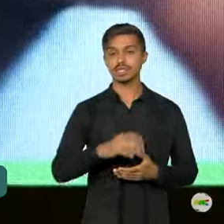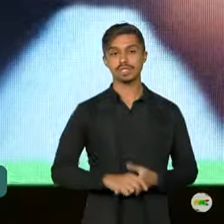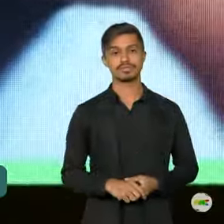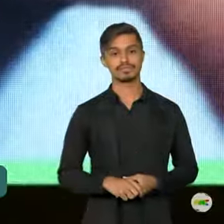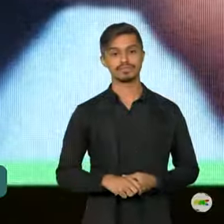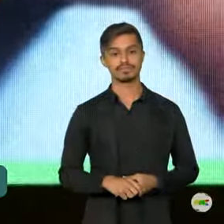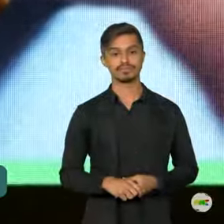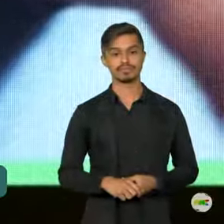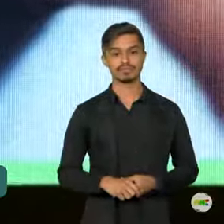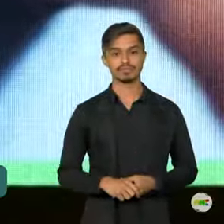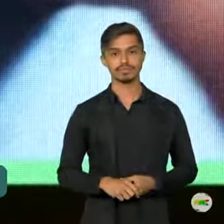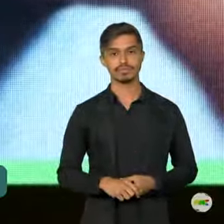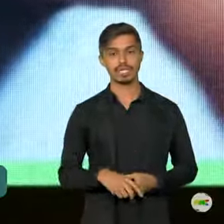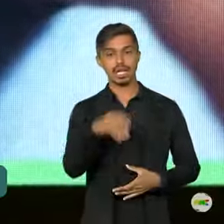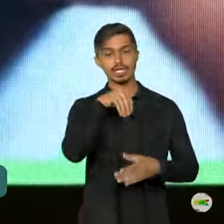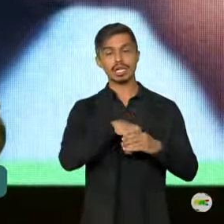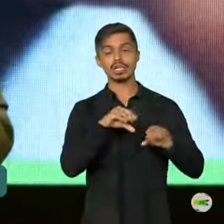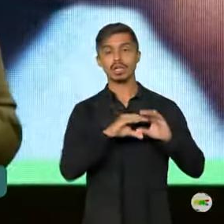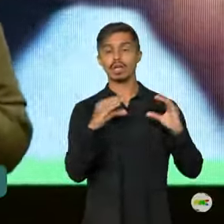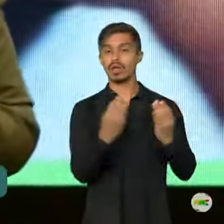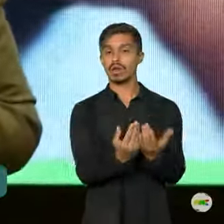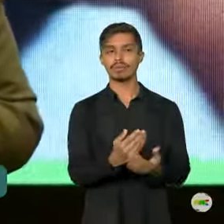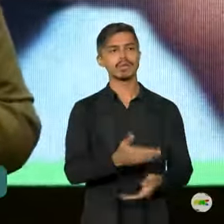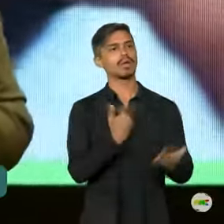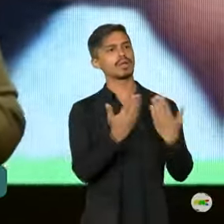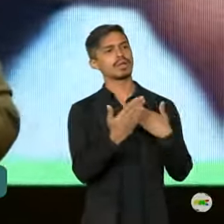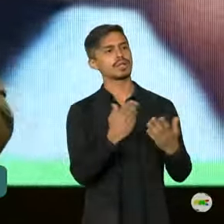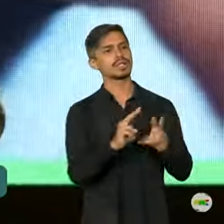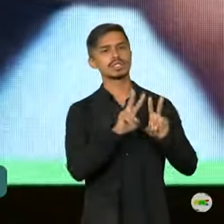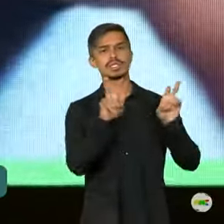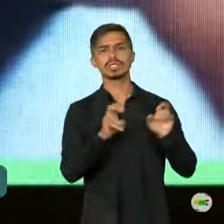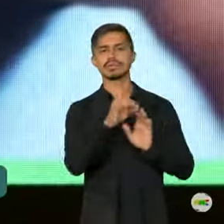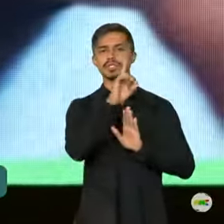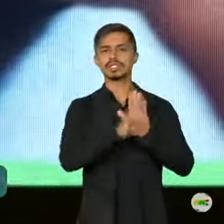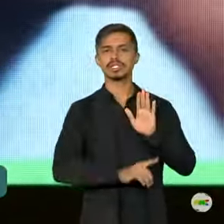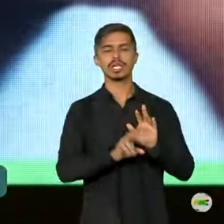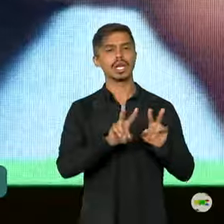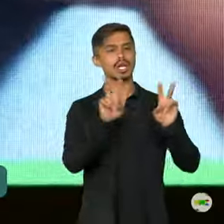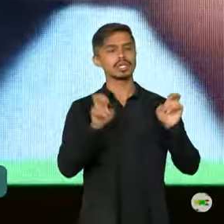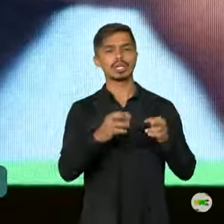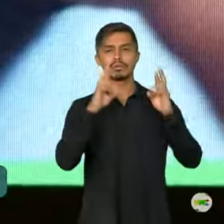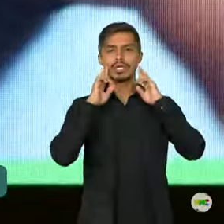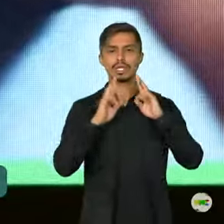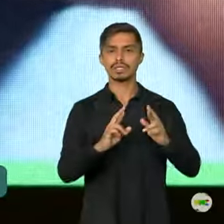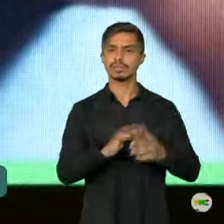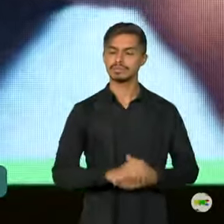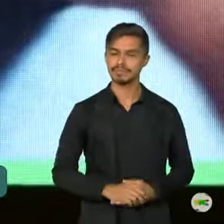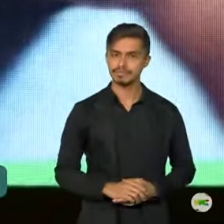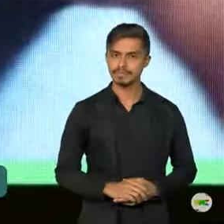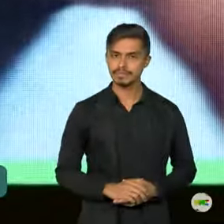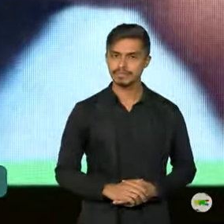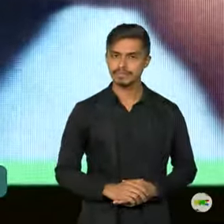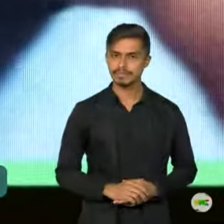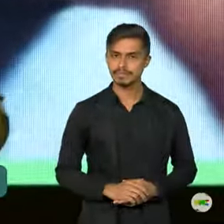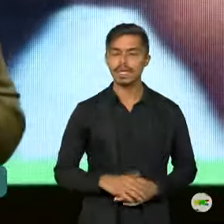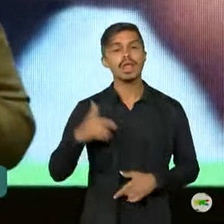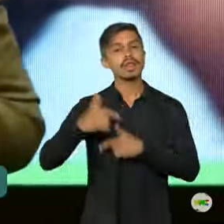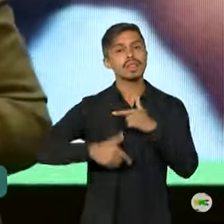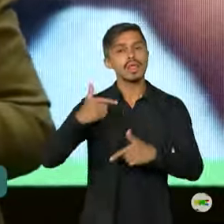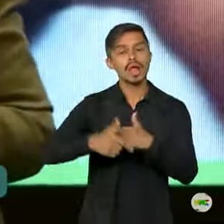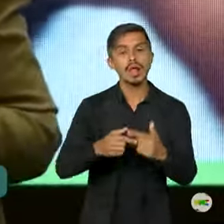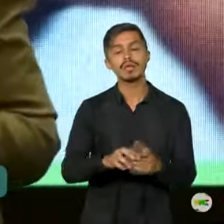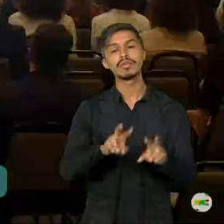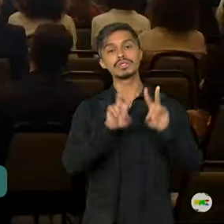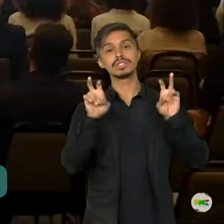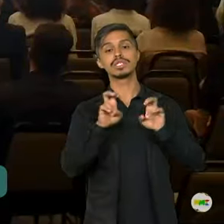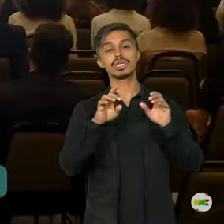comunidade, conversando sobre direitos, sobre respeito, trabalhando sobre